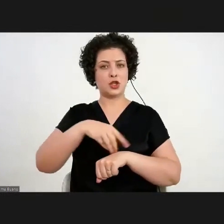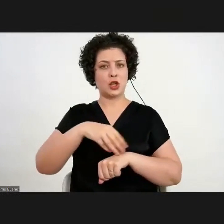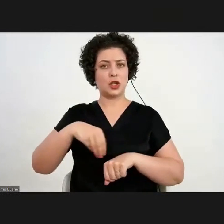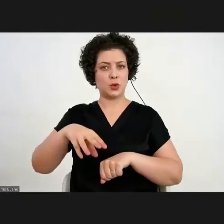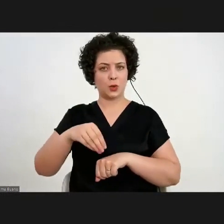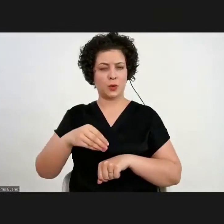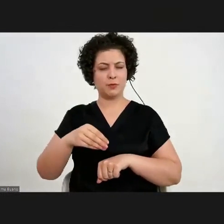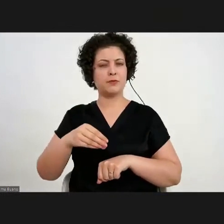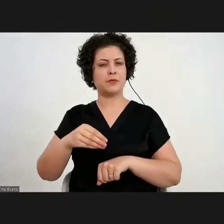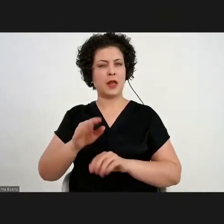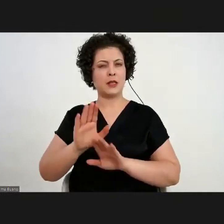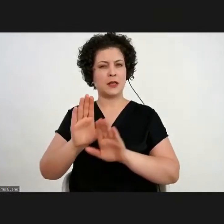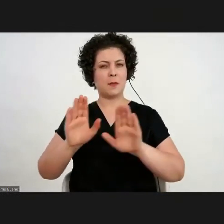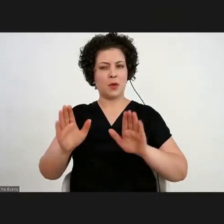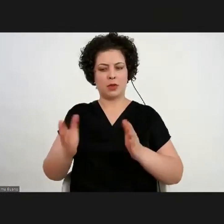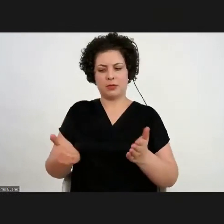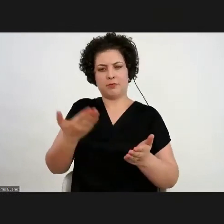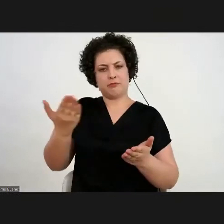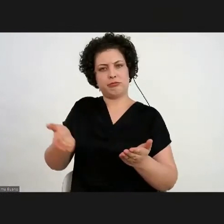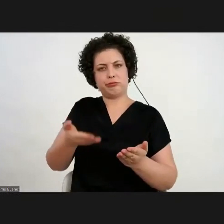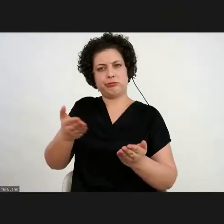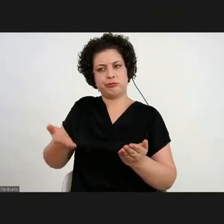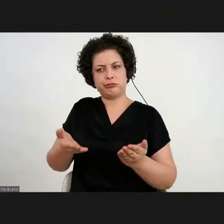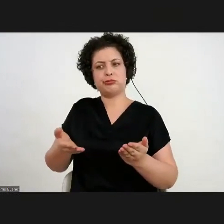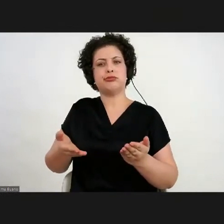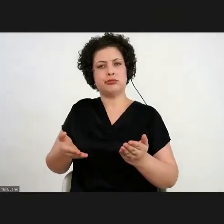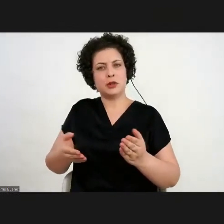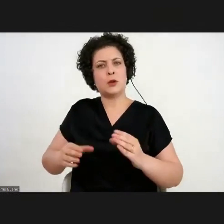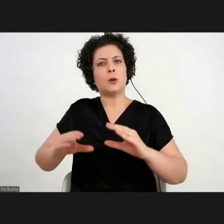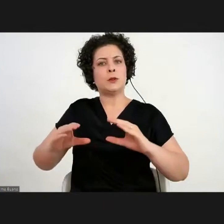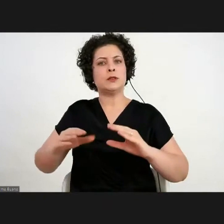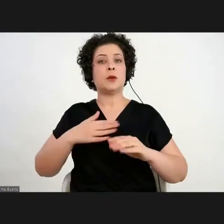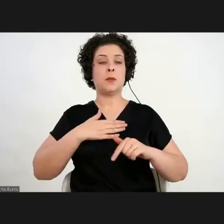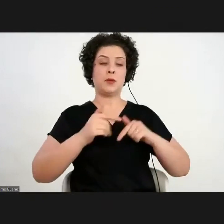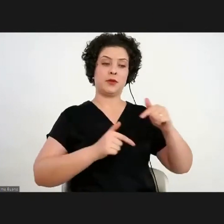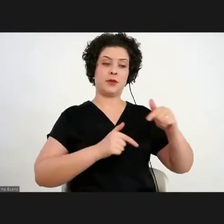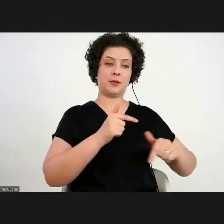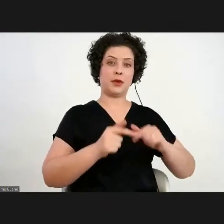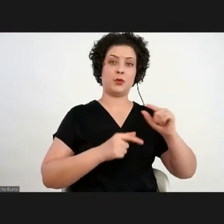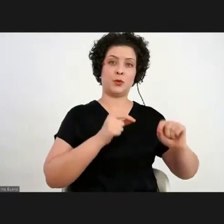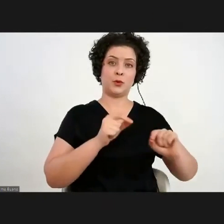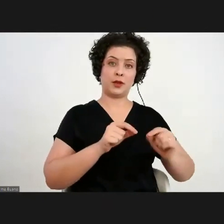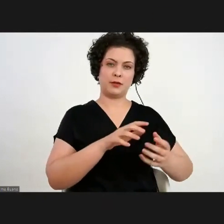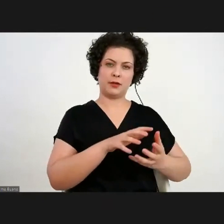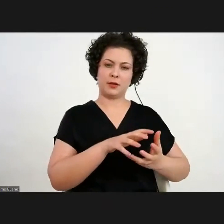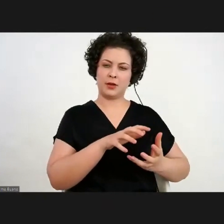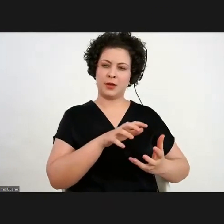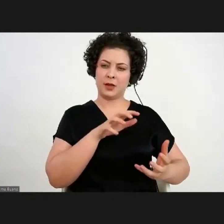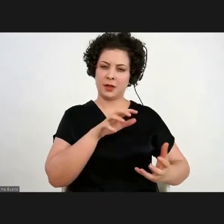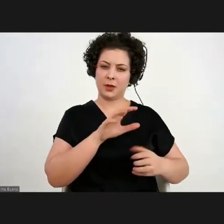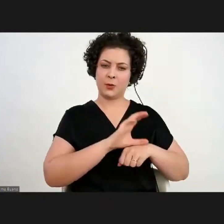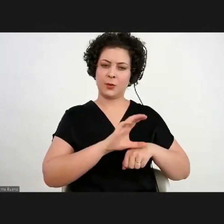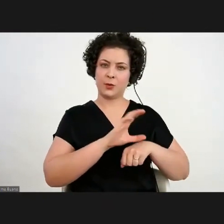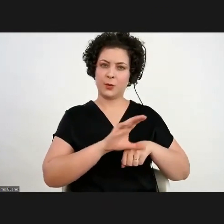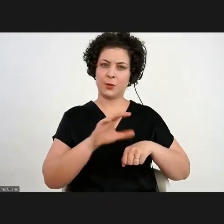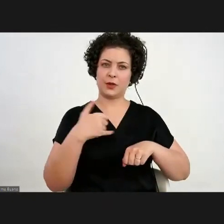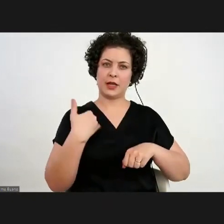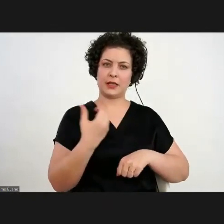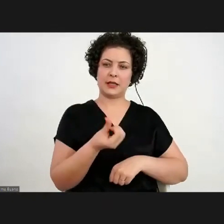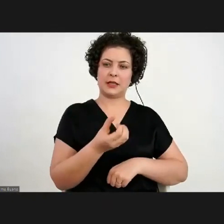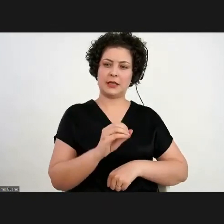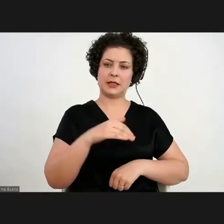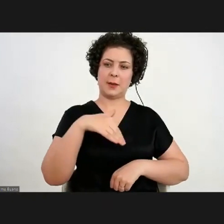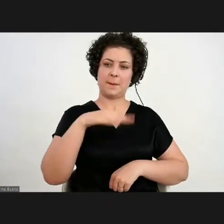produções de arte, no meu trabalho com a terceira idade no curso Mais 60, que é